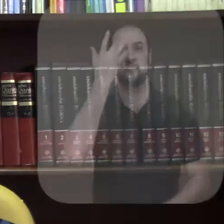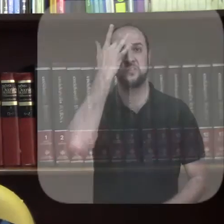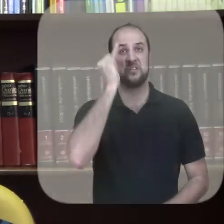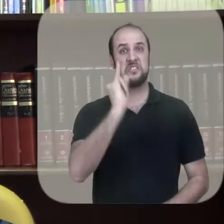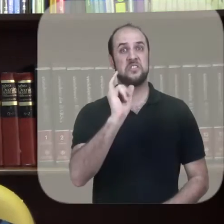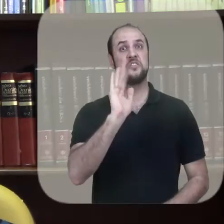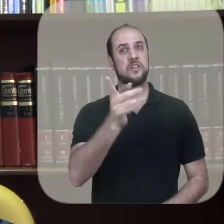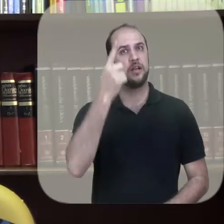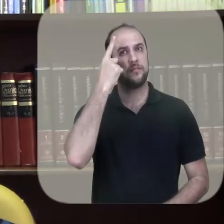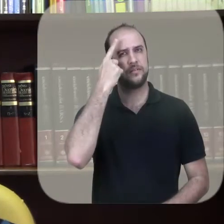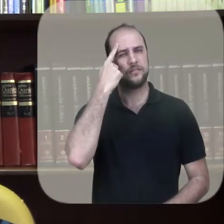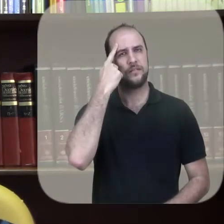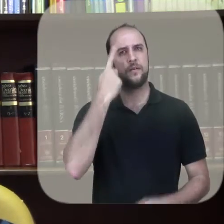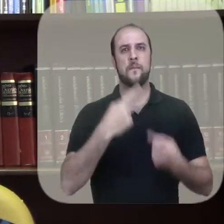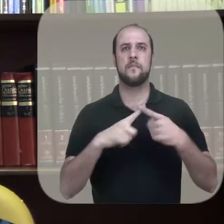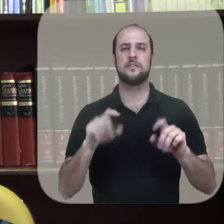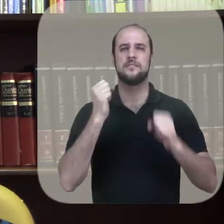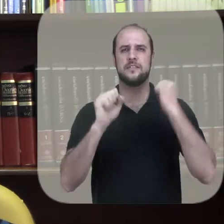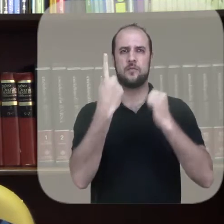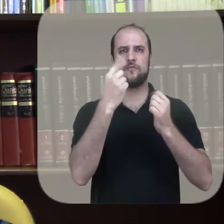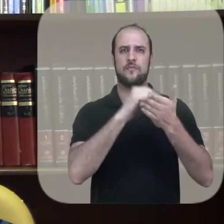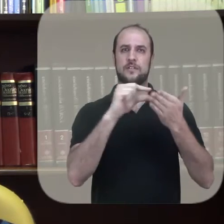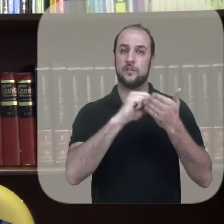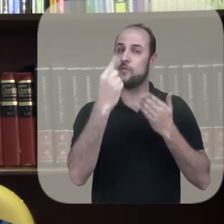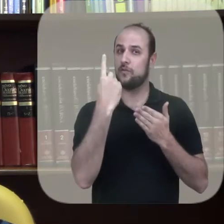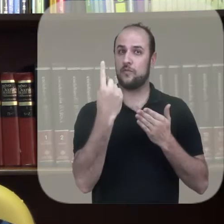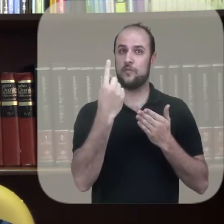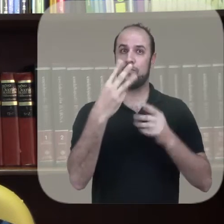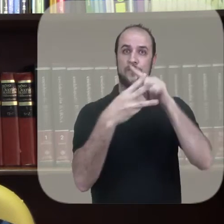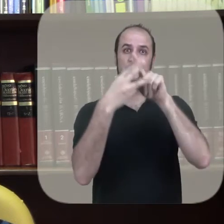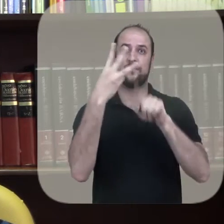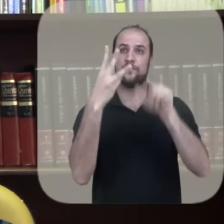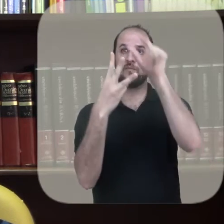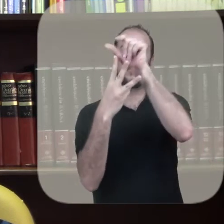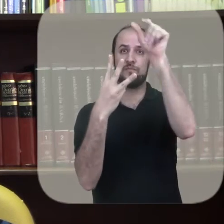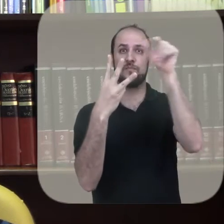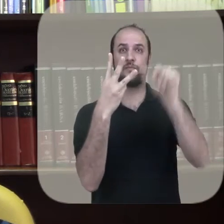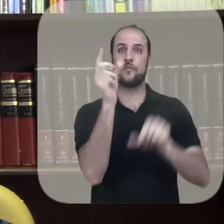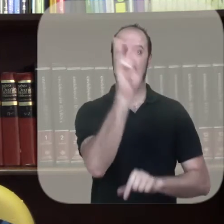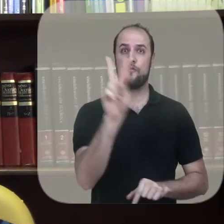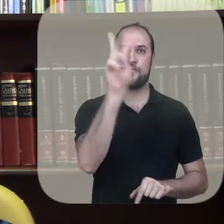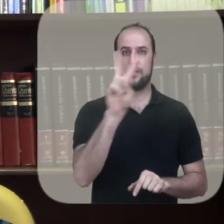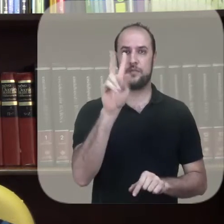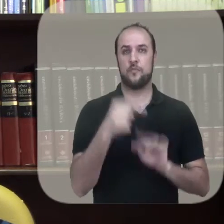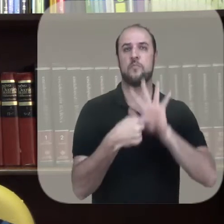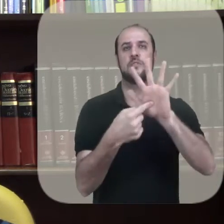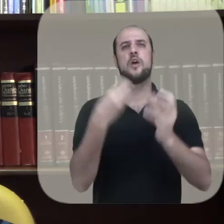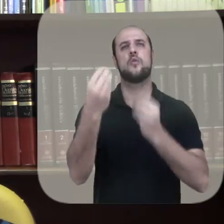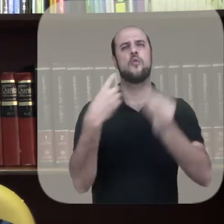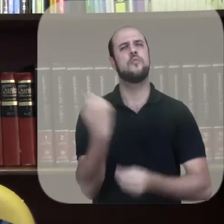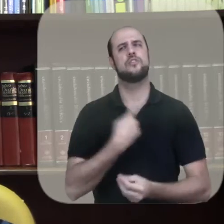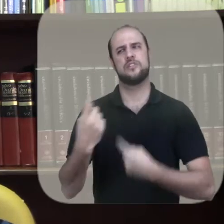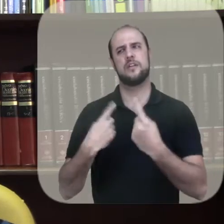Não sei se você já pensou nisso, mas o Salmo I, no seu versículo 1, usa três verbos para indicar até que ponto podemos